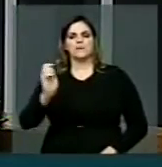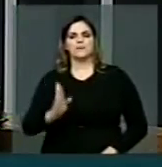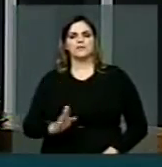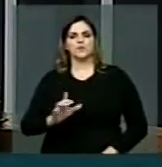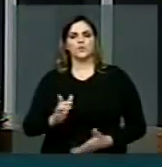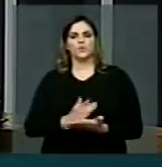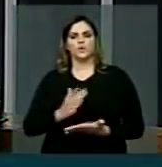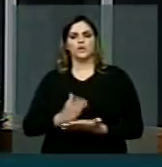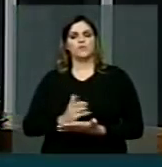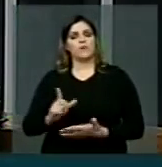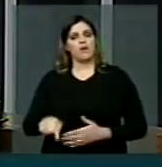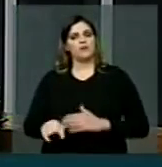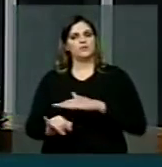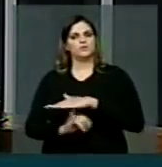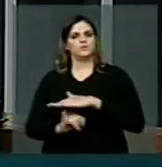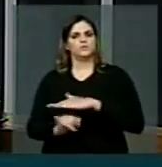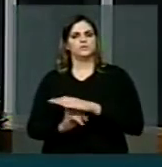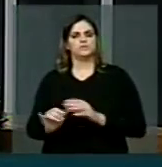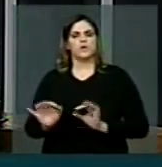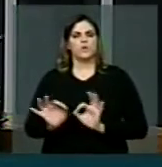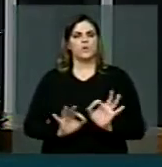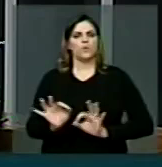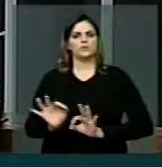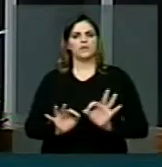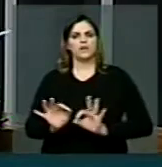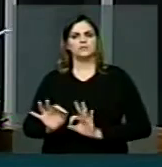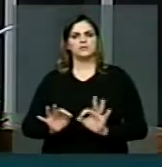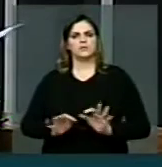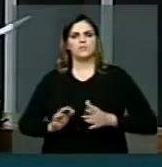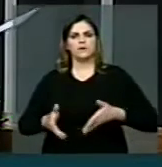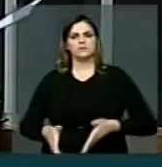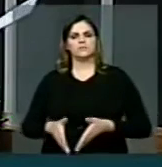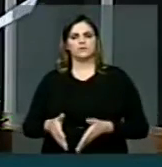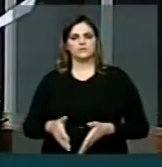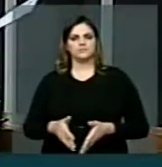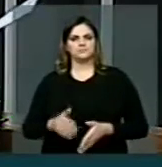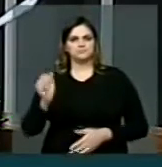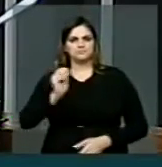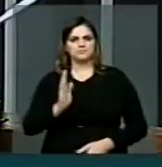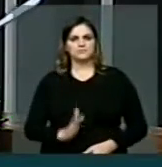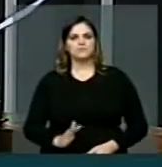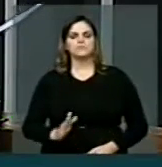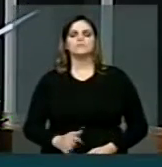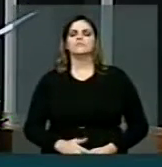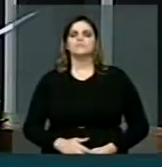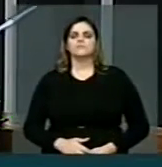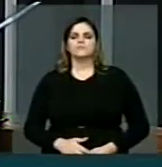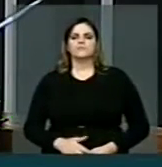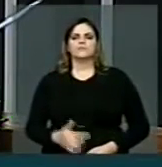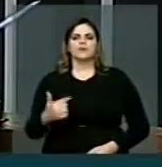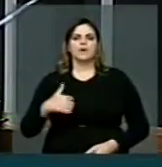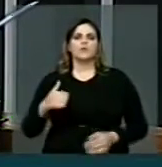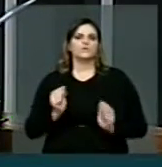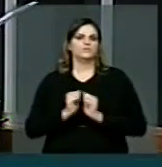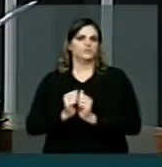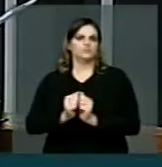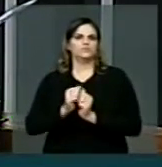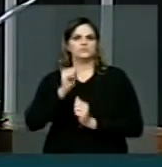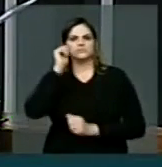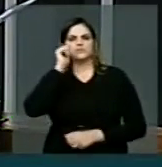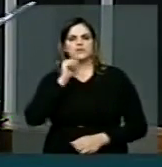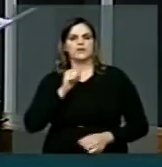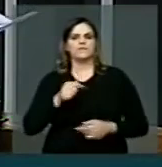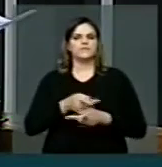foi a instituição que coordenou, enfim, lá a participação do Brasil. Acompanhei, portanto, a ministra na